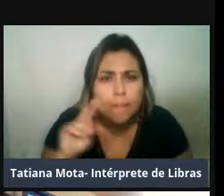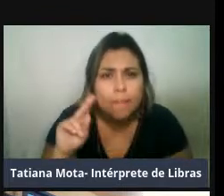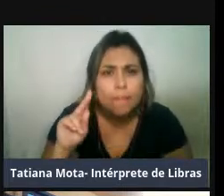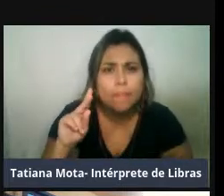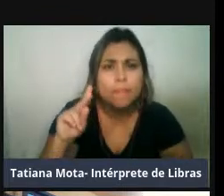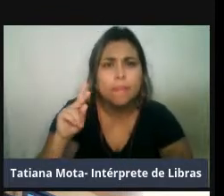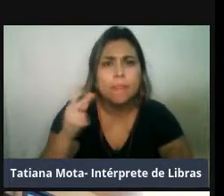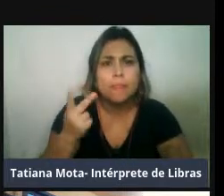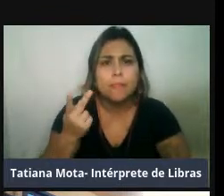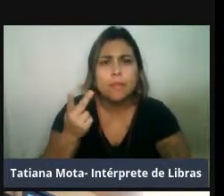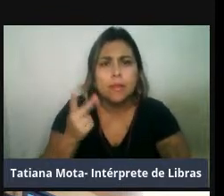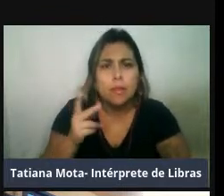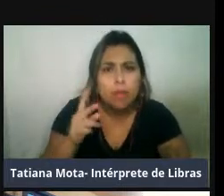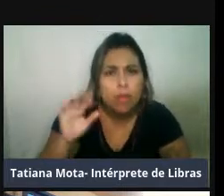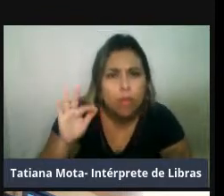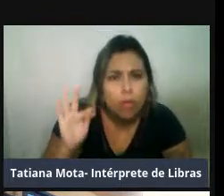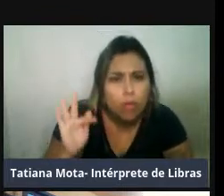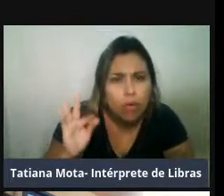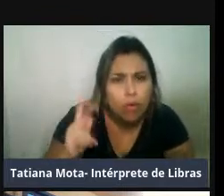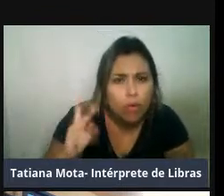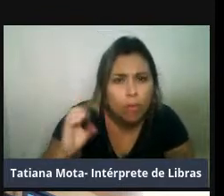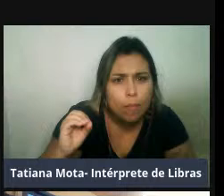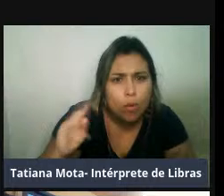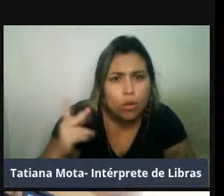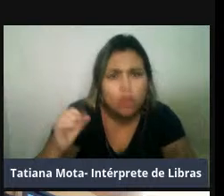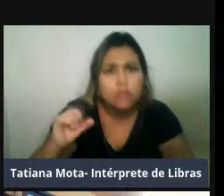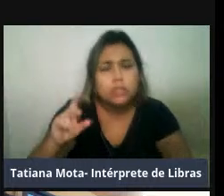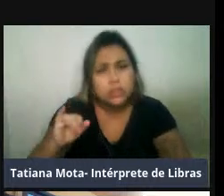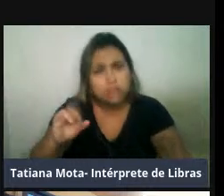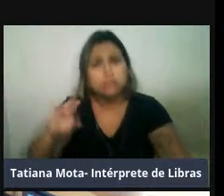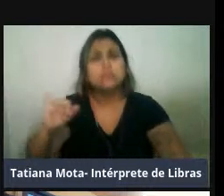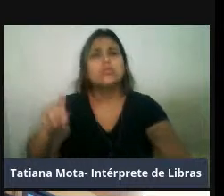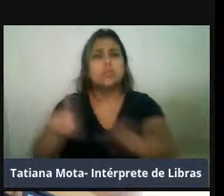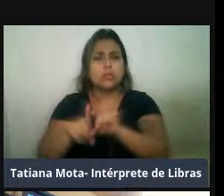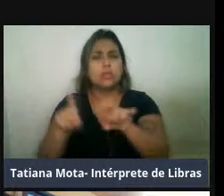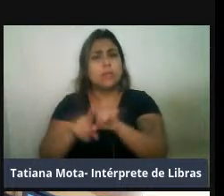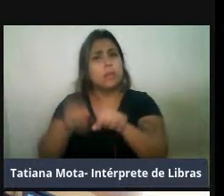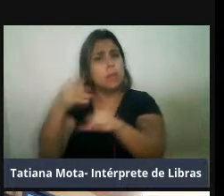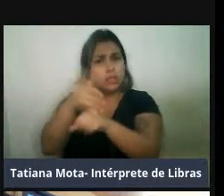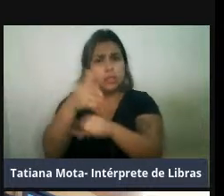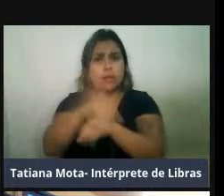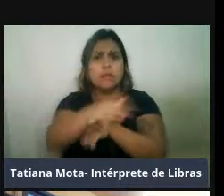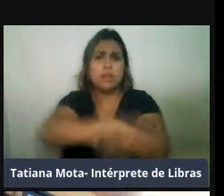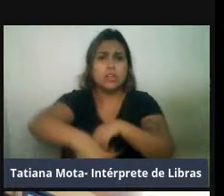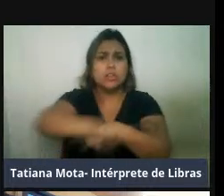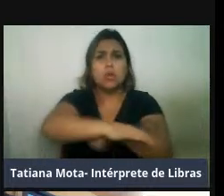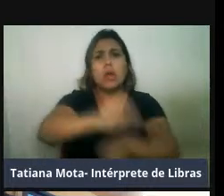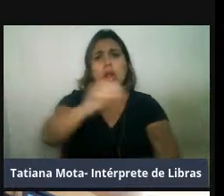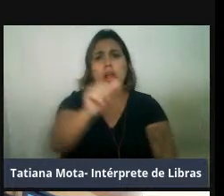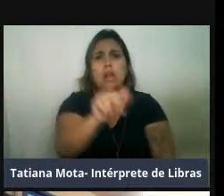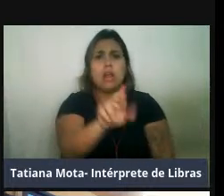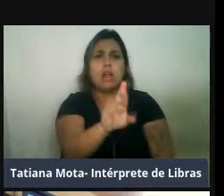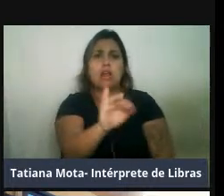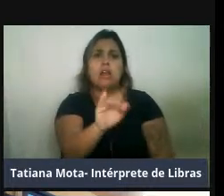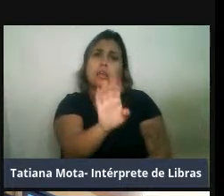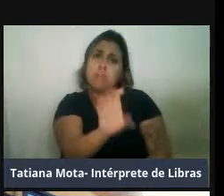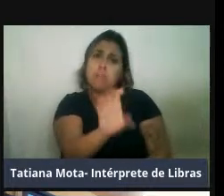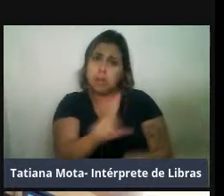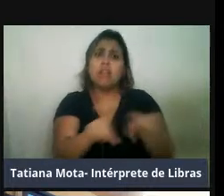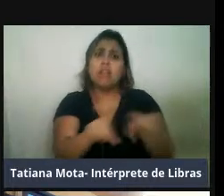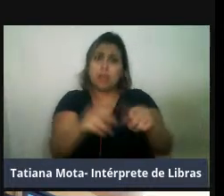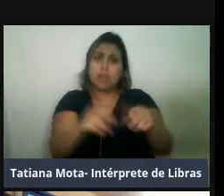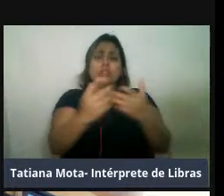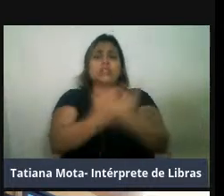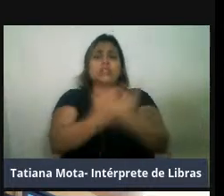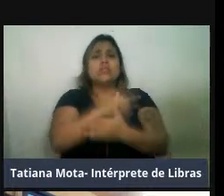né, era uma espécie de foca que vivia nas regiões, na região do Caribe, e que também foi extinta por ação